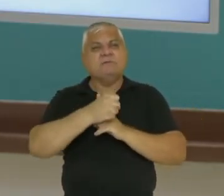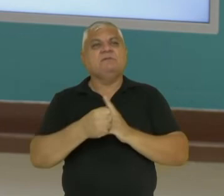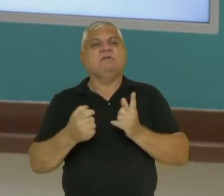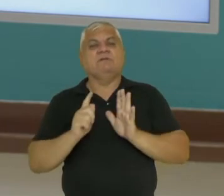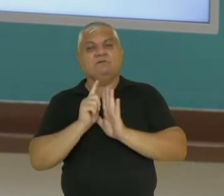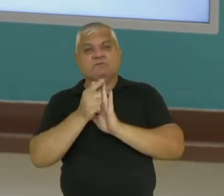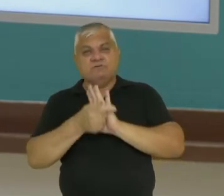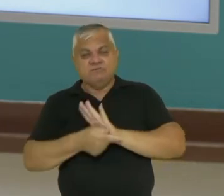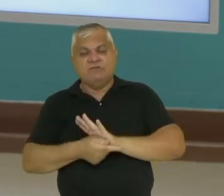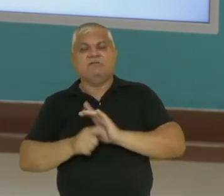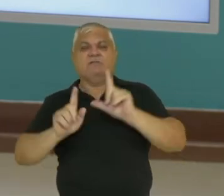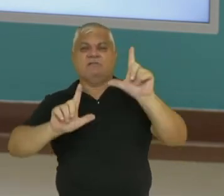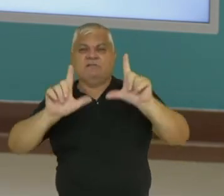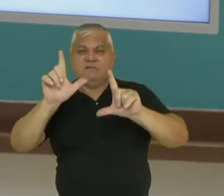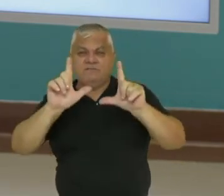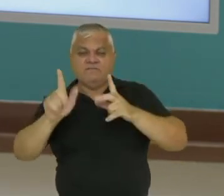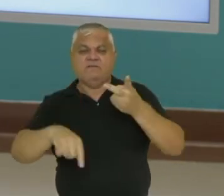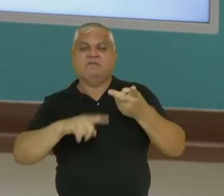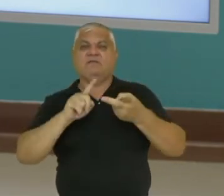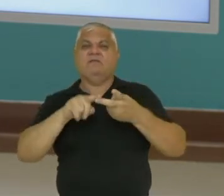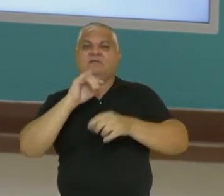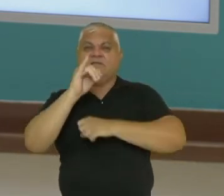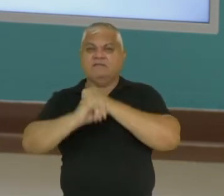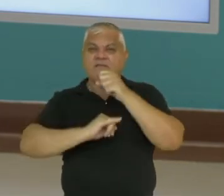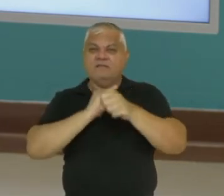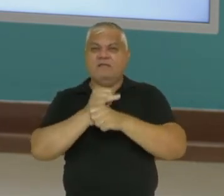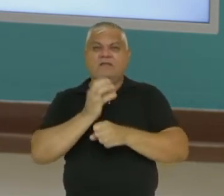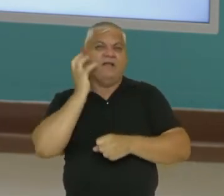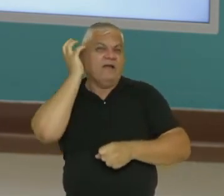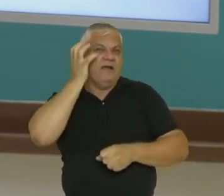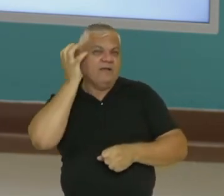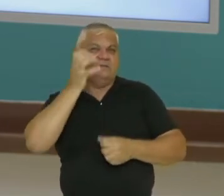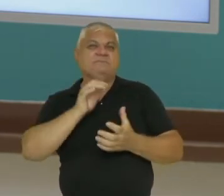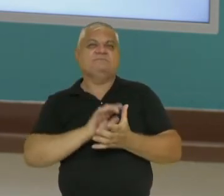gênero circula na TV, rádio, internet e assim por diante.